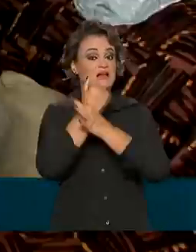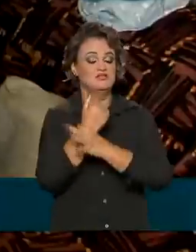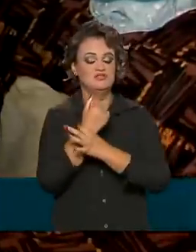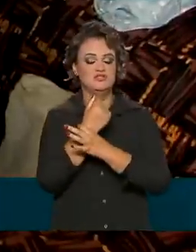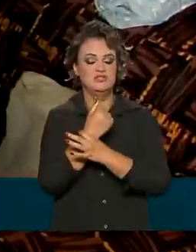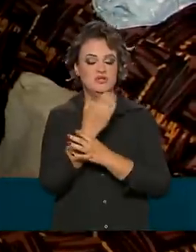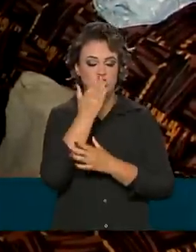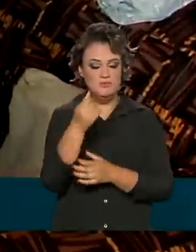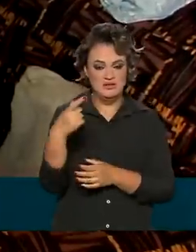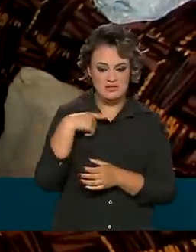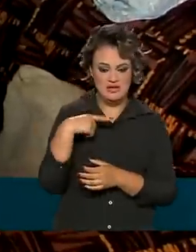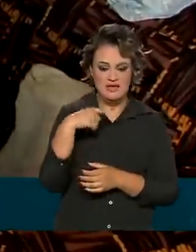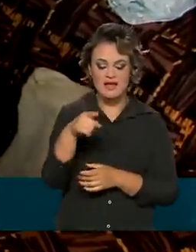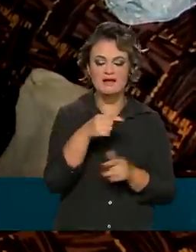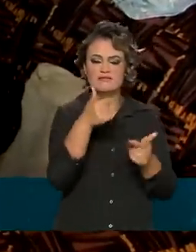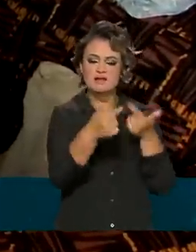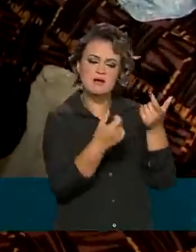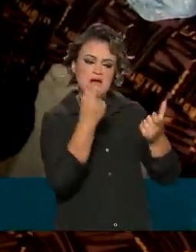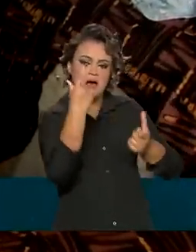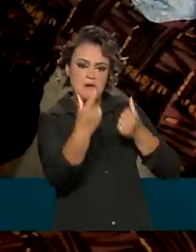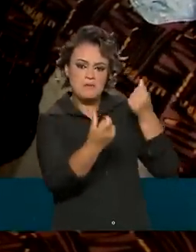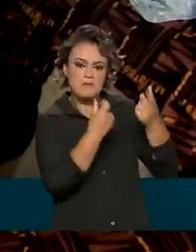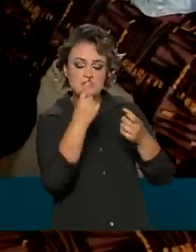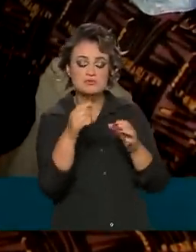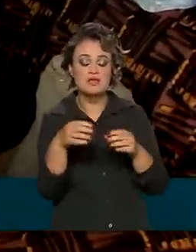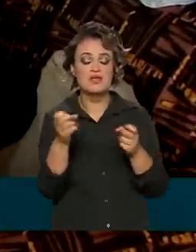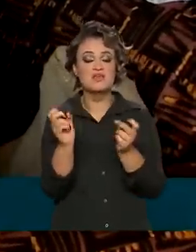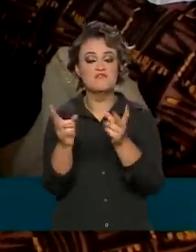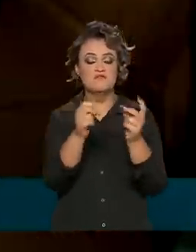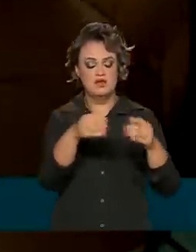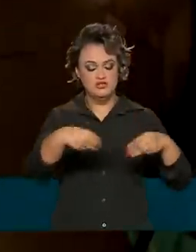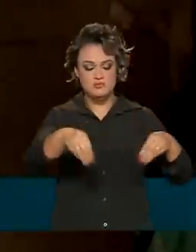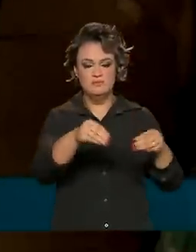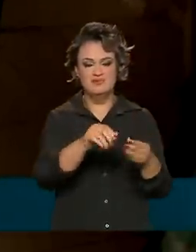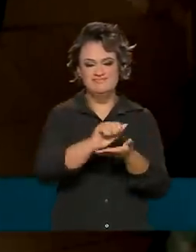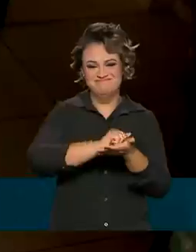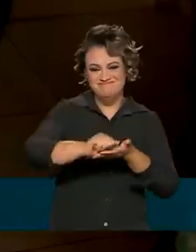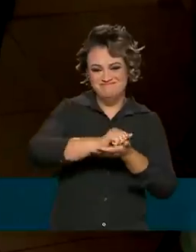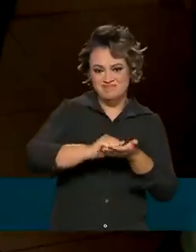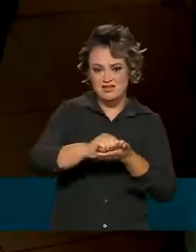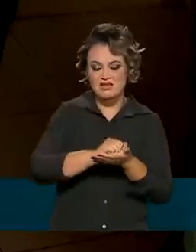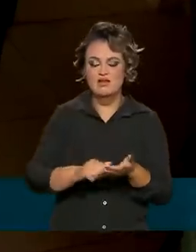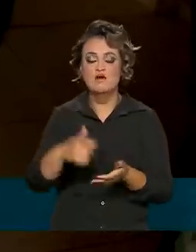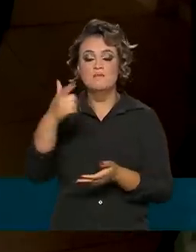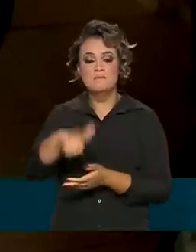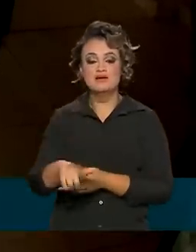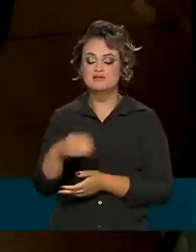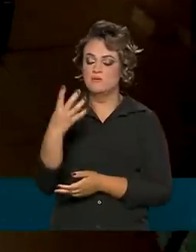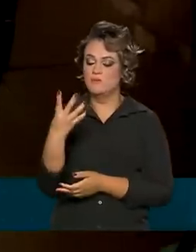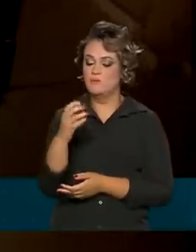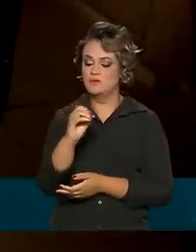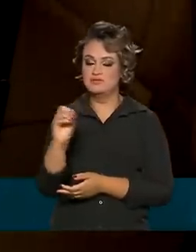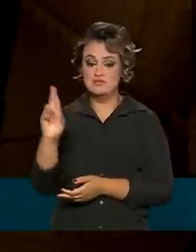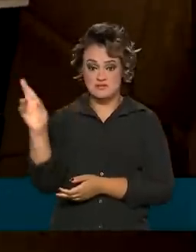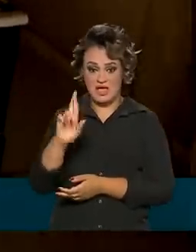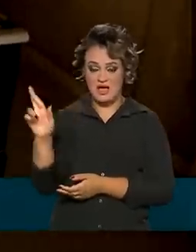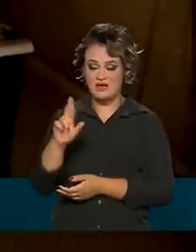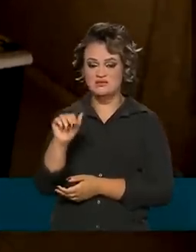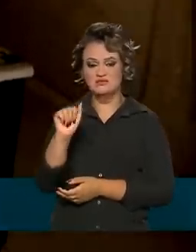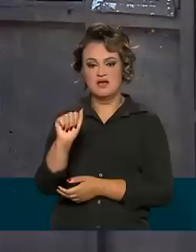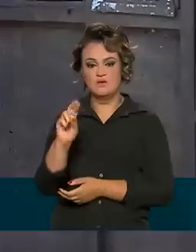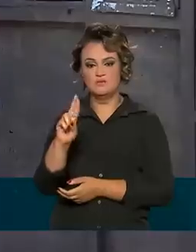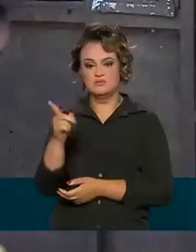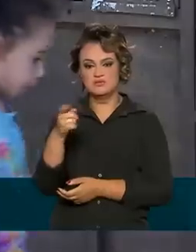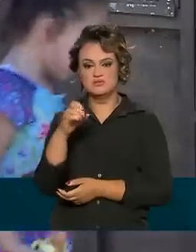família, Fátima faz bicos e vende panos de pratos. Além disso, recebe cerca de R$ 400 do Auxílio